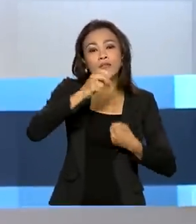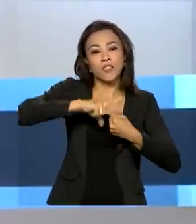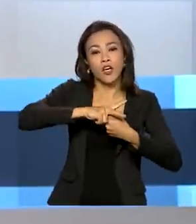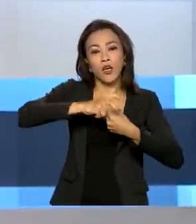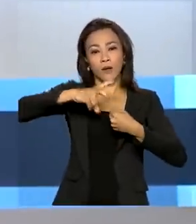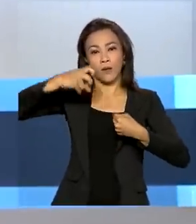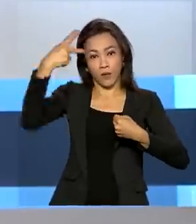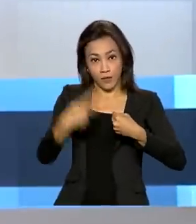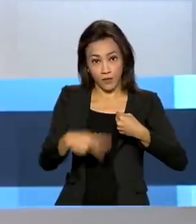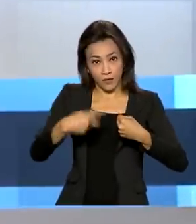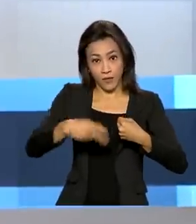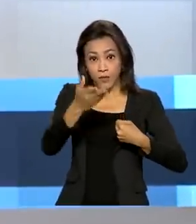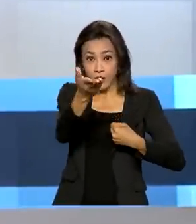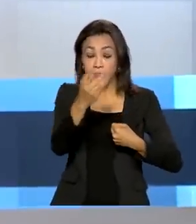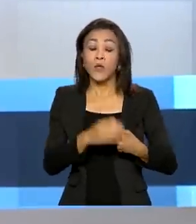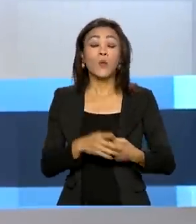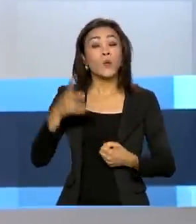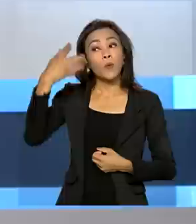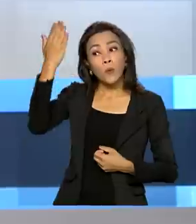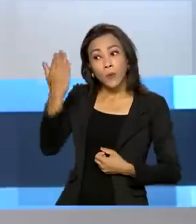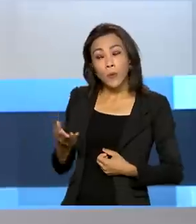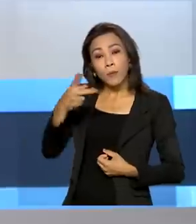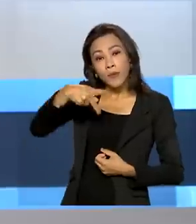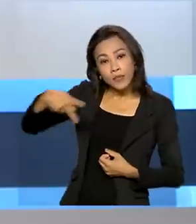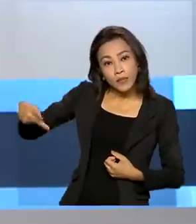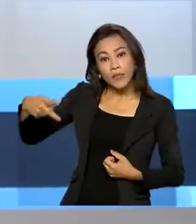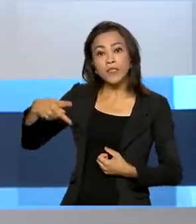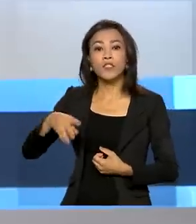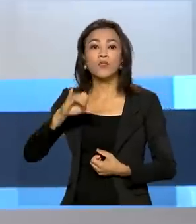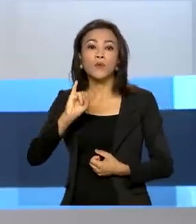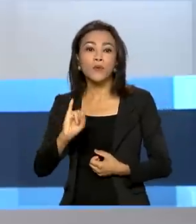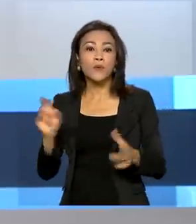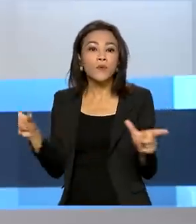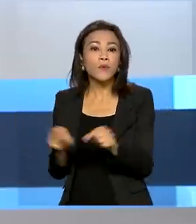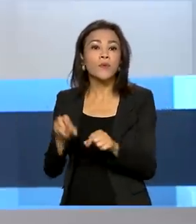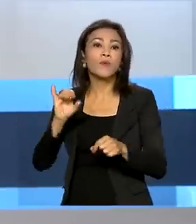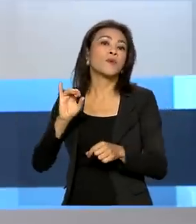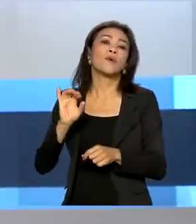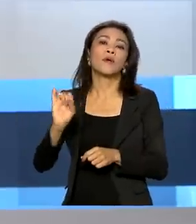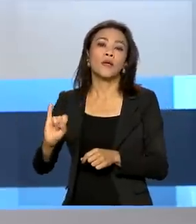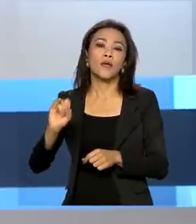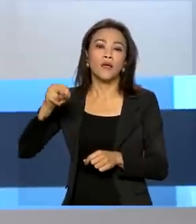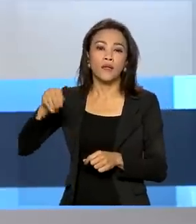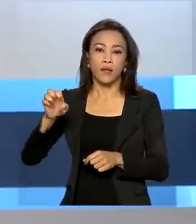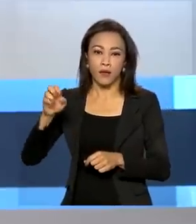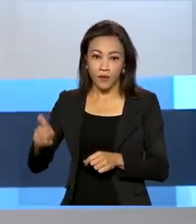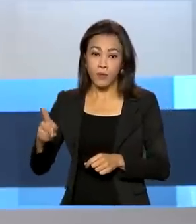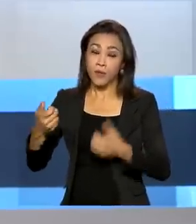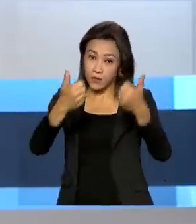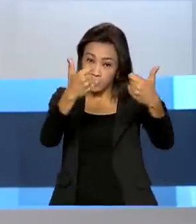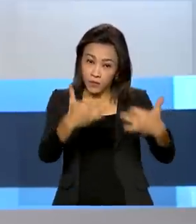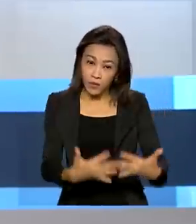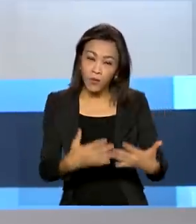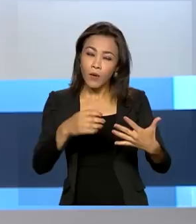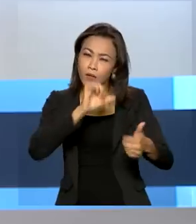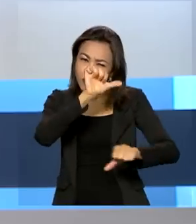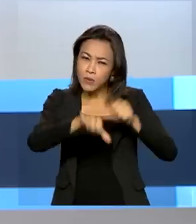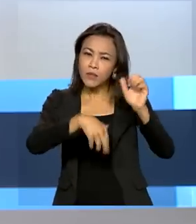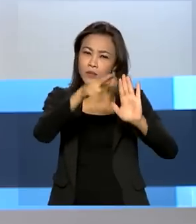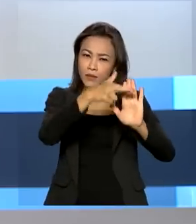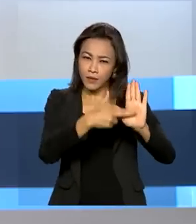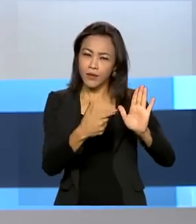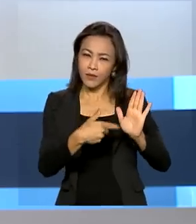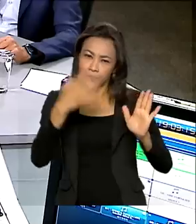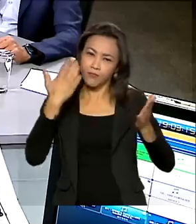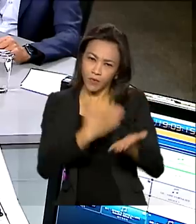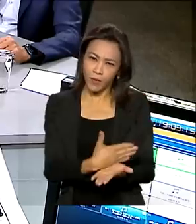Brasil, o presidente do Instituto Nacional de Estudos e Pesquisas Educacionais, Anísio Teixeira, apresentou as mudanças que já passam a valer nesta